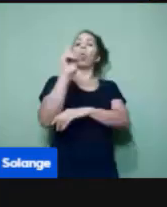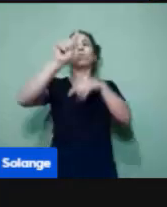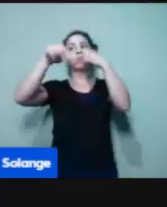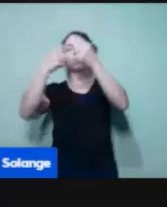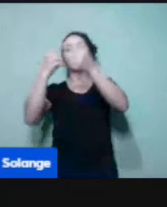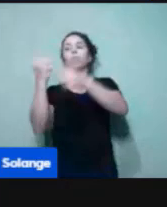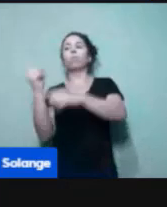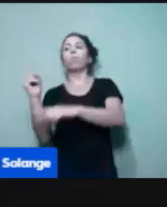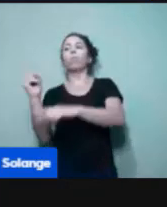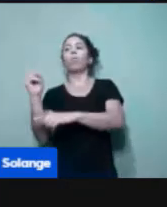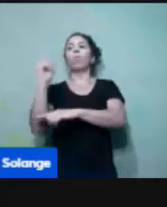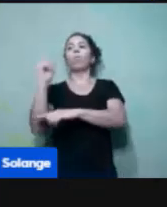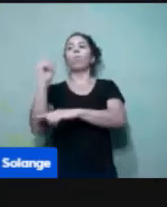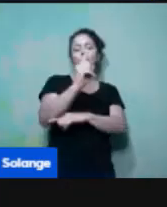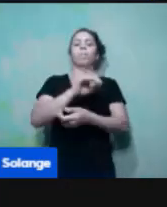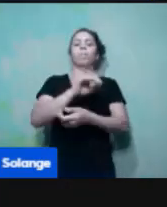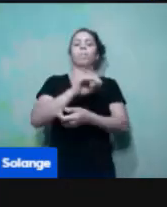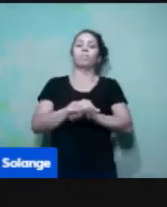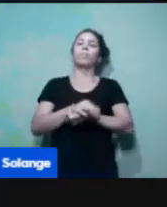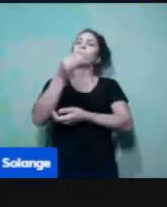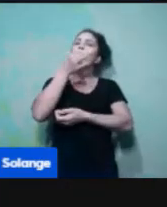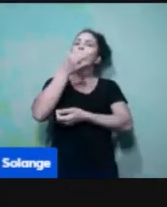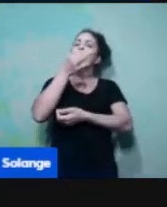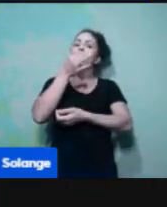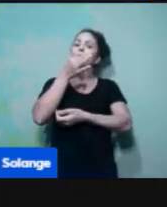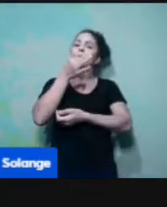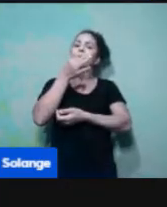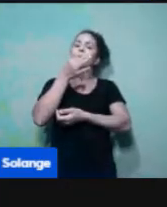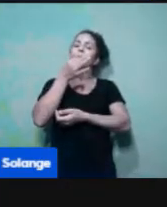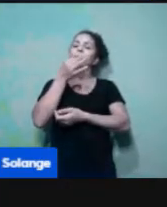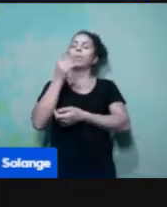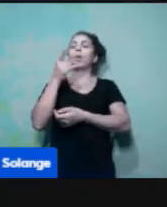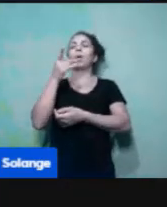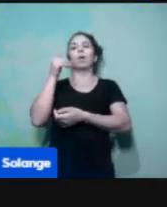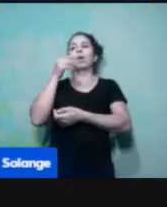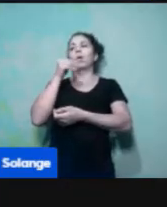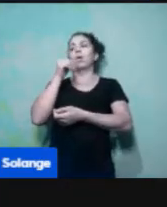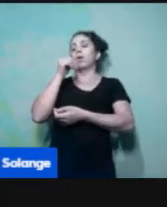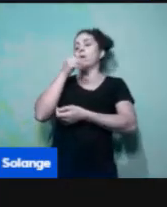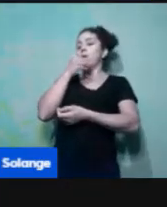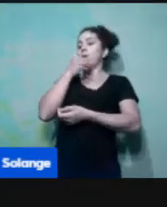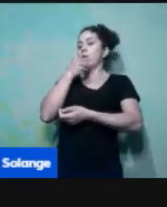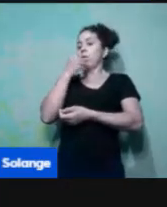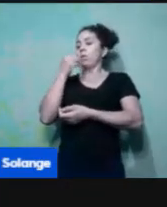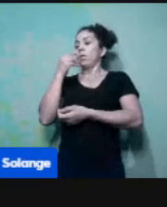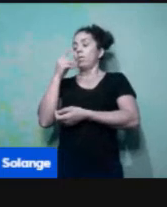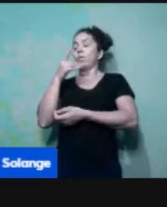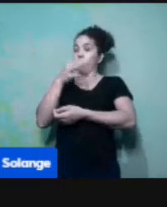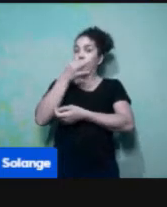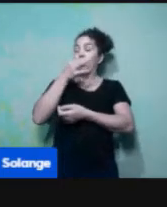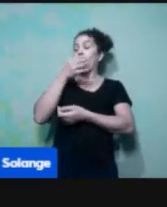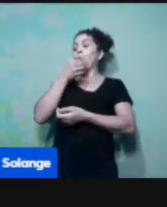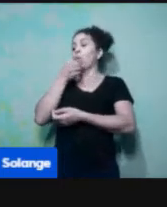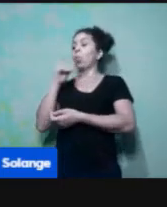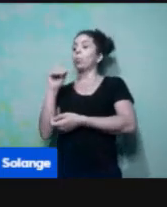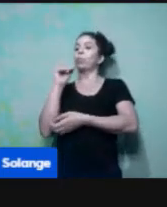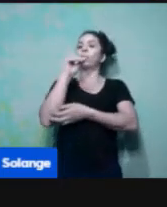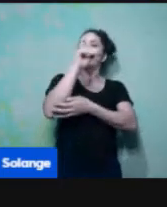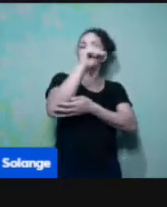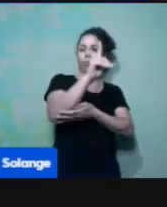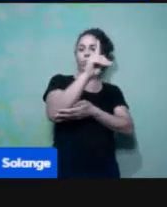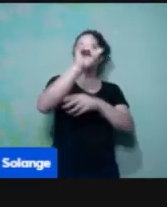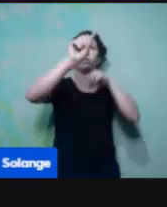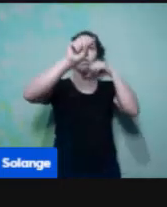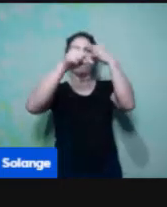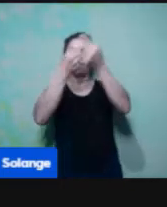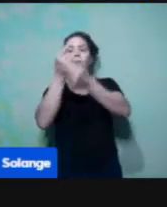Qual a sugestão que eu poderia dar? Manda um menino e uma menina, tá? A gente vai perceber que o final da aula